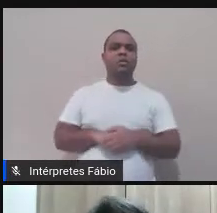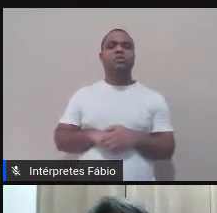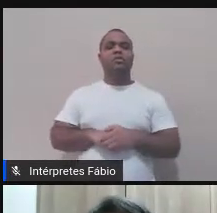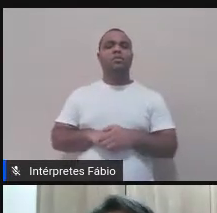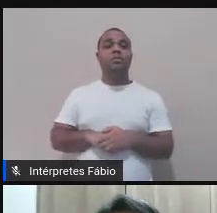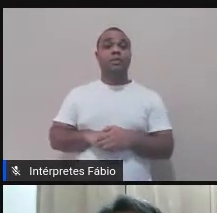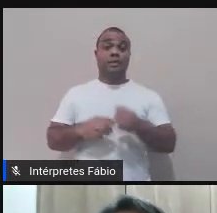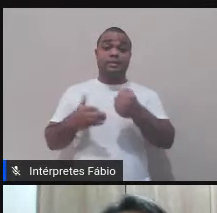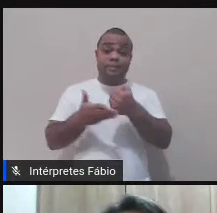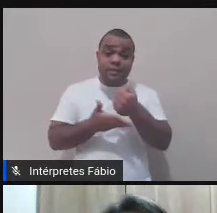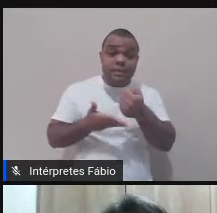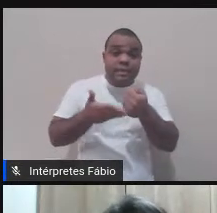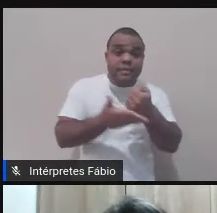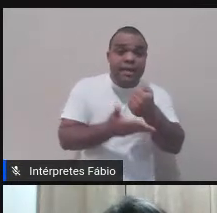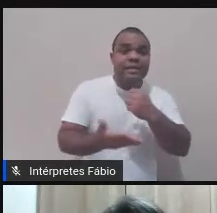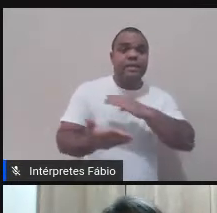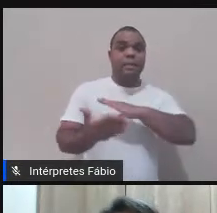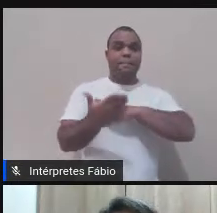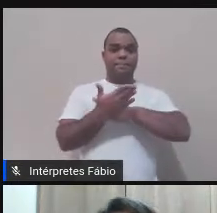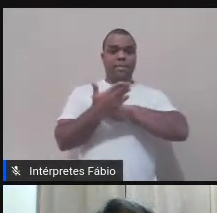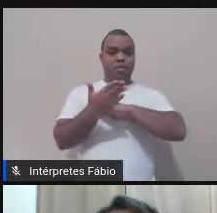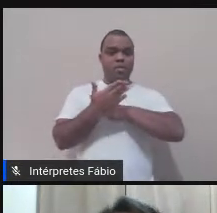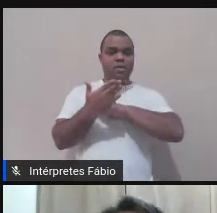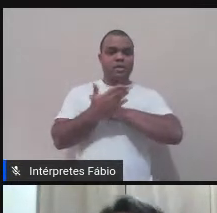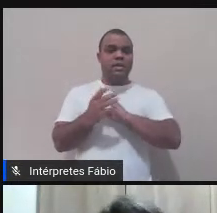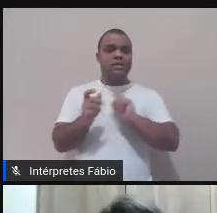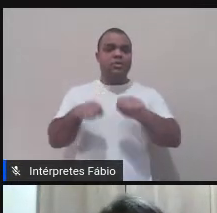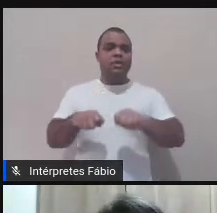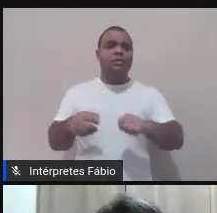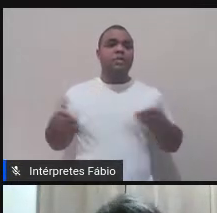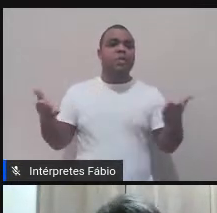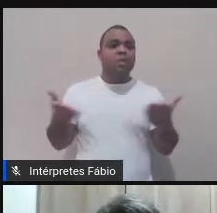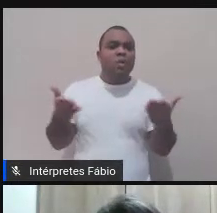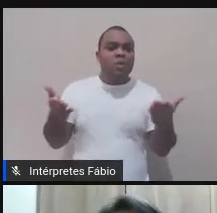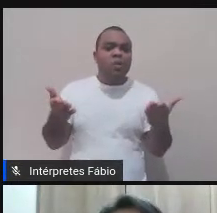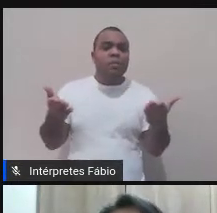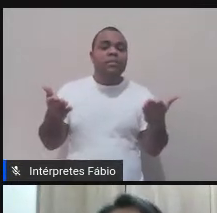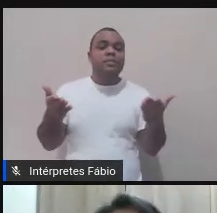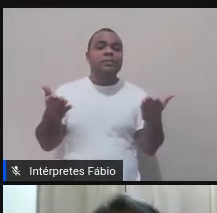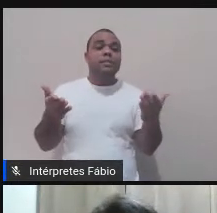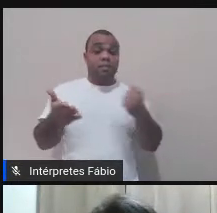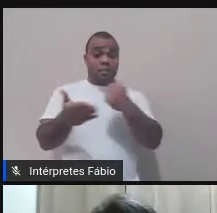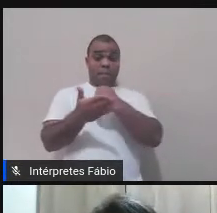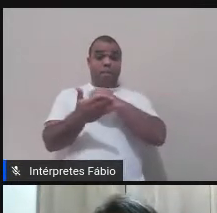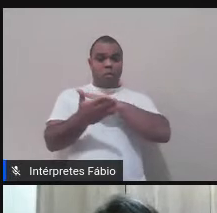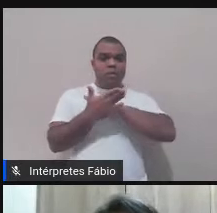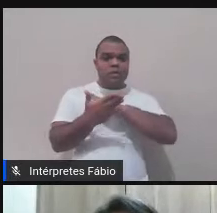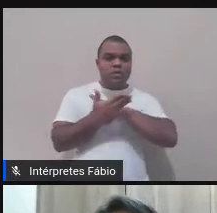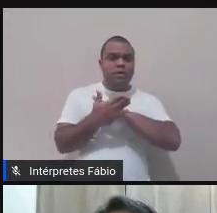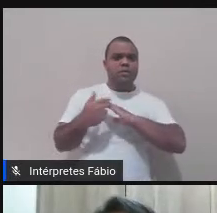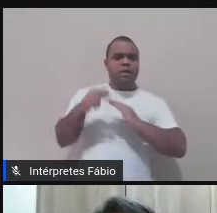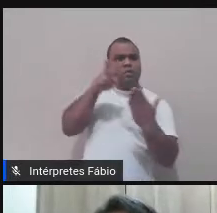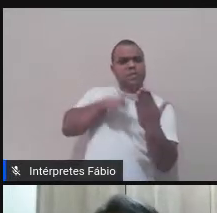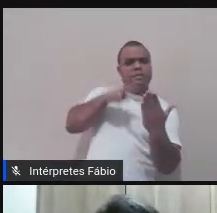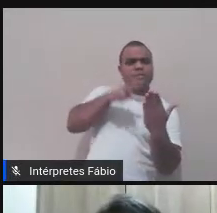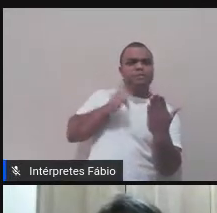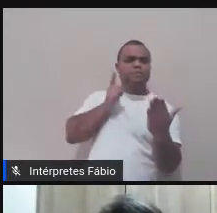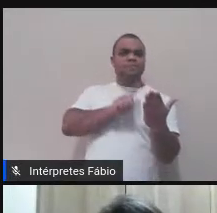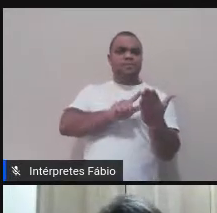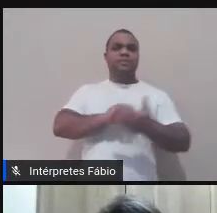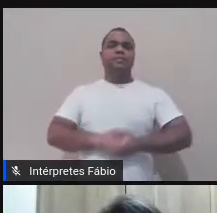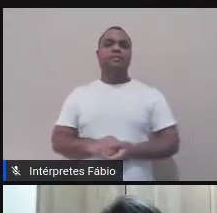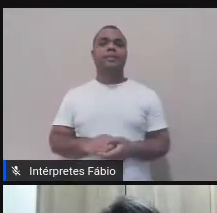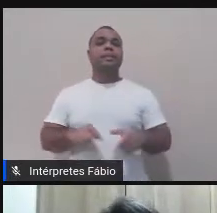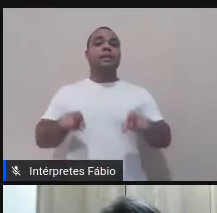literatura e os estudos sobre a éxfrase. Mas só que hoje eu não vou me alongar nesse conceito. Para quem tiver interesse, a Thalita vai deixar